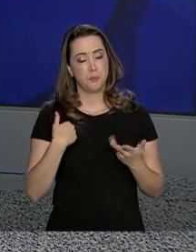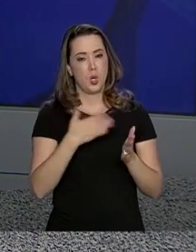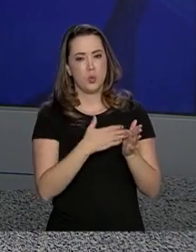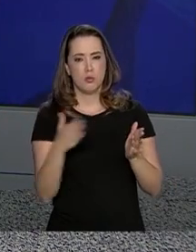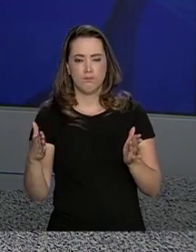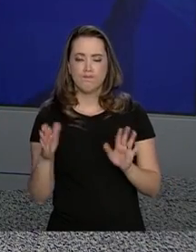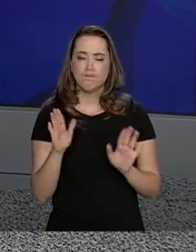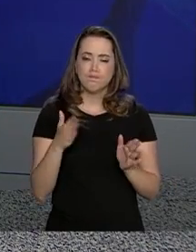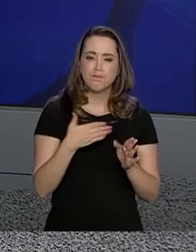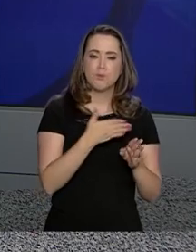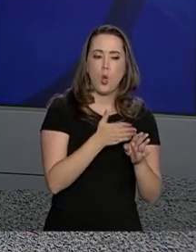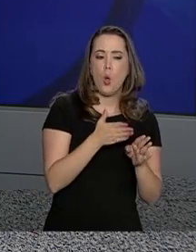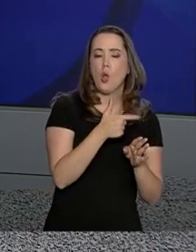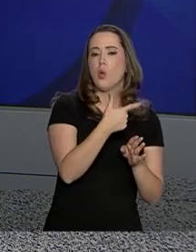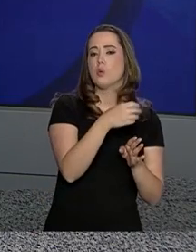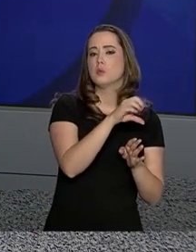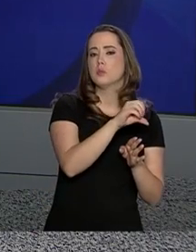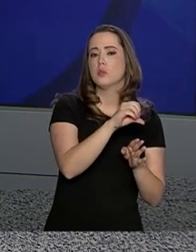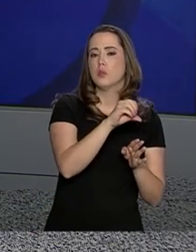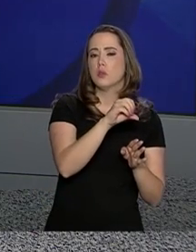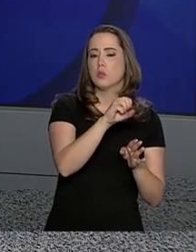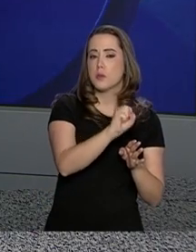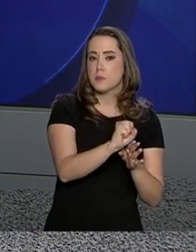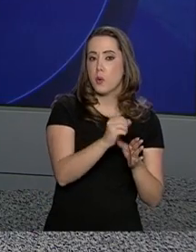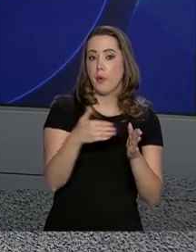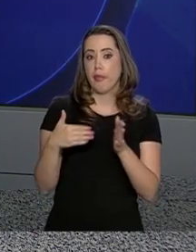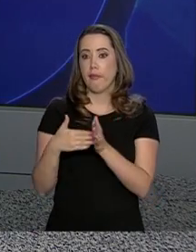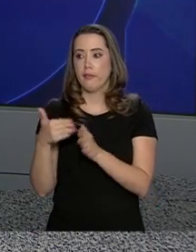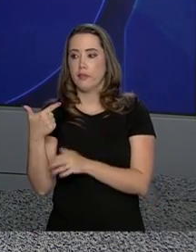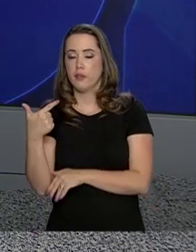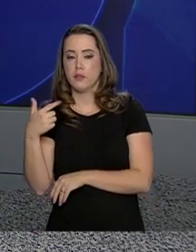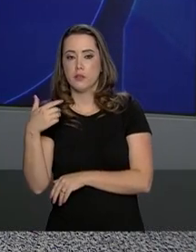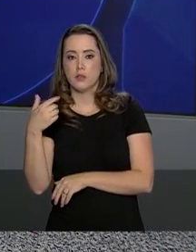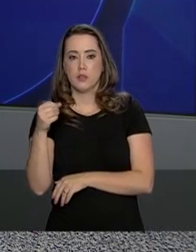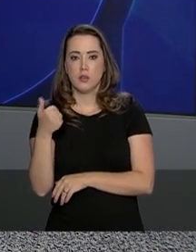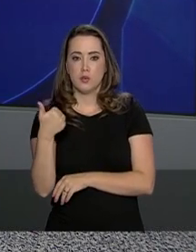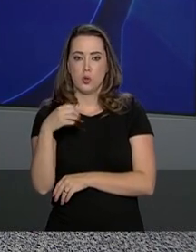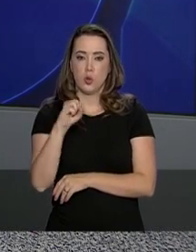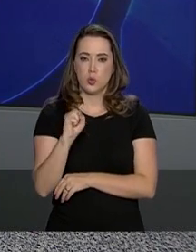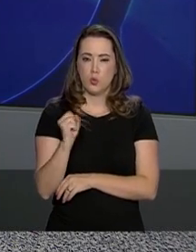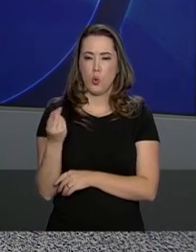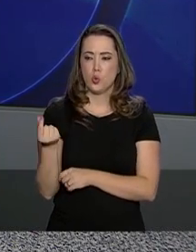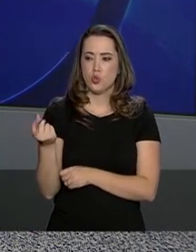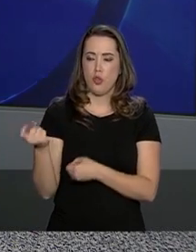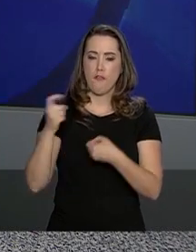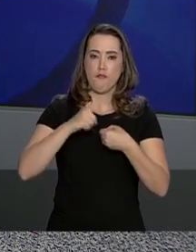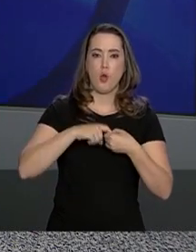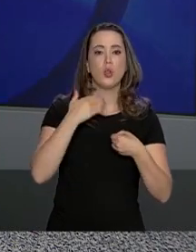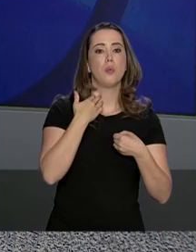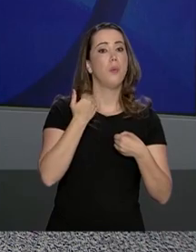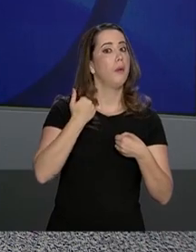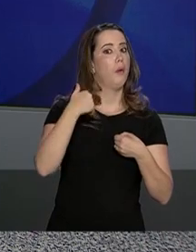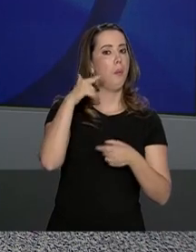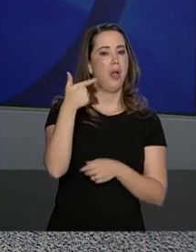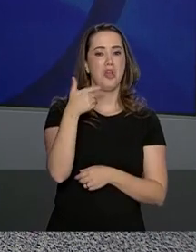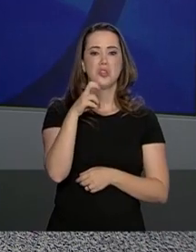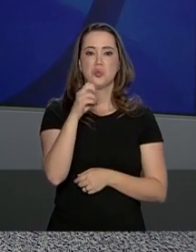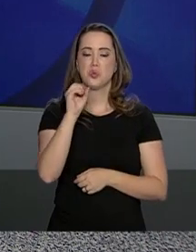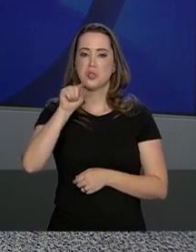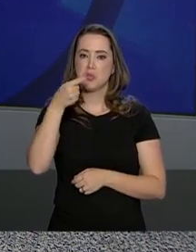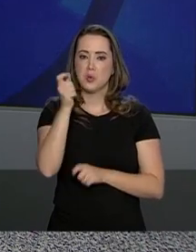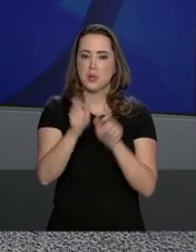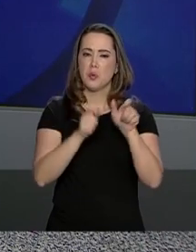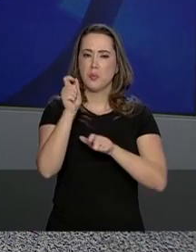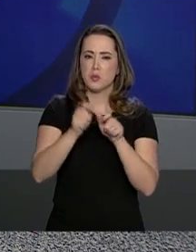referente aos exercícios de 2008 a 2018. O crédito bancário para mais de 250 mil